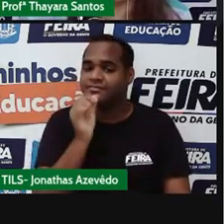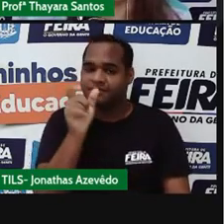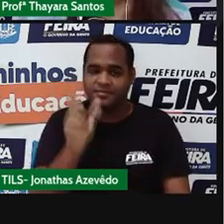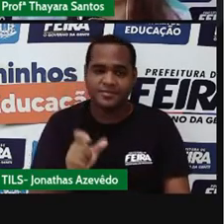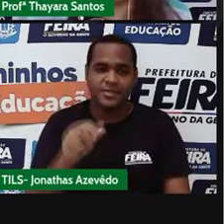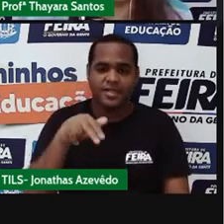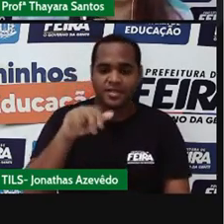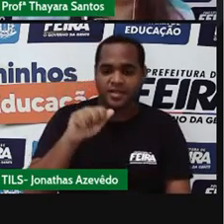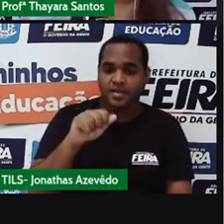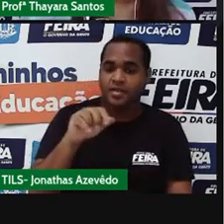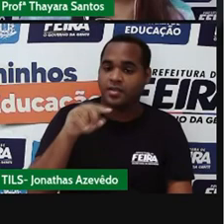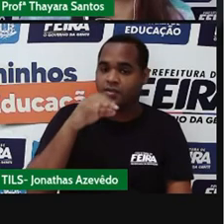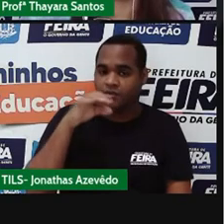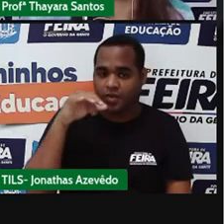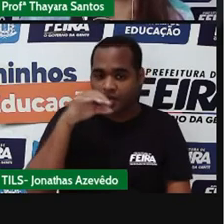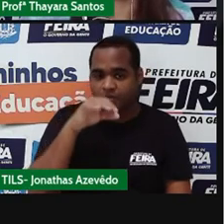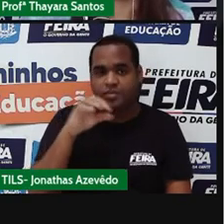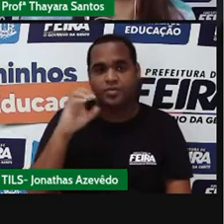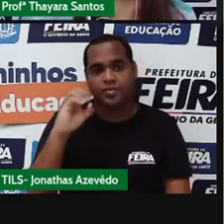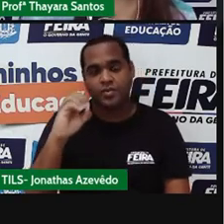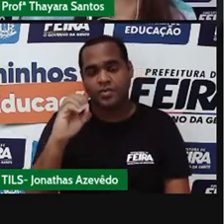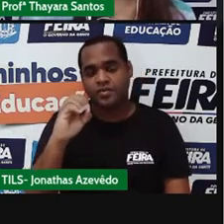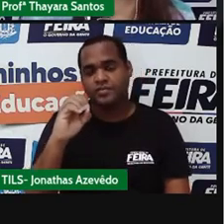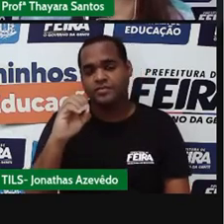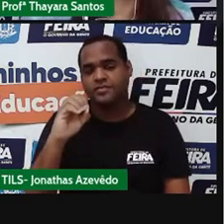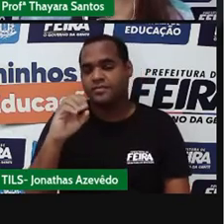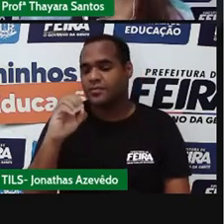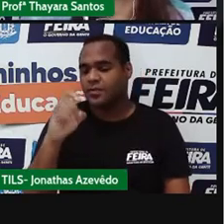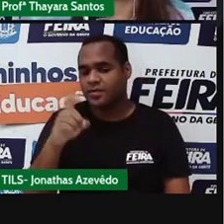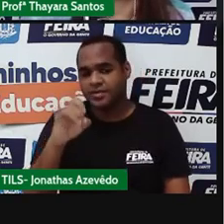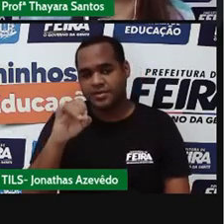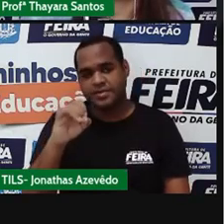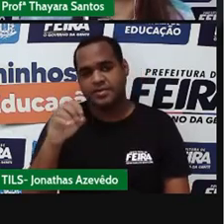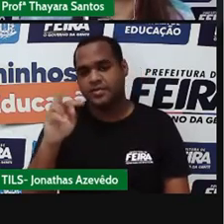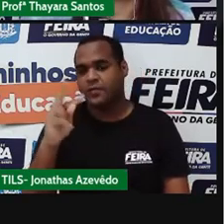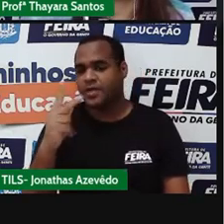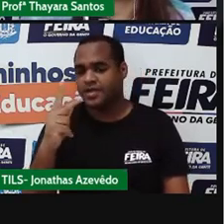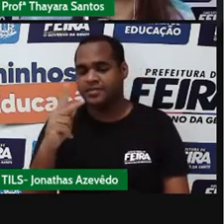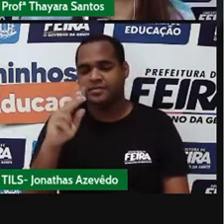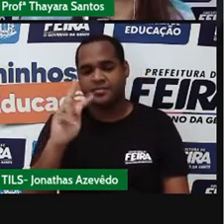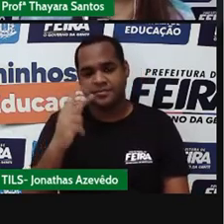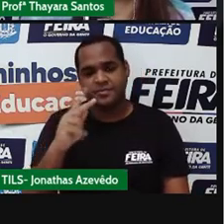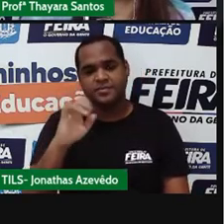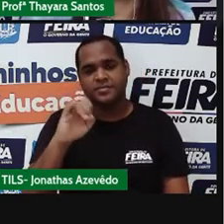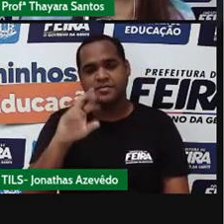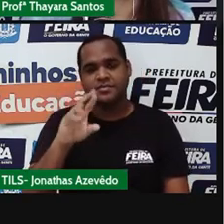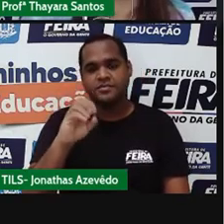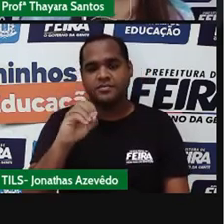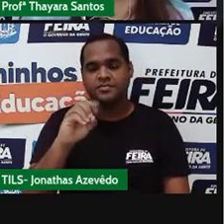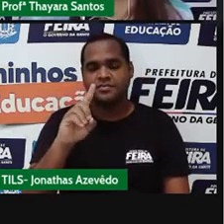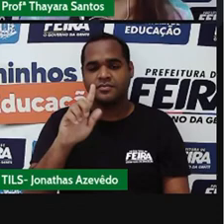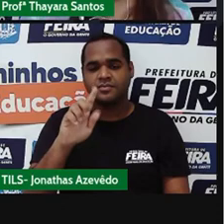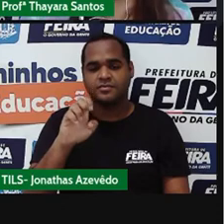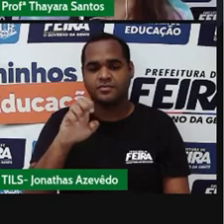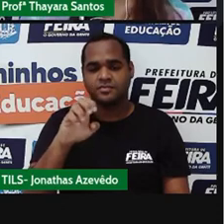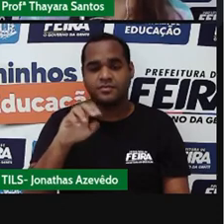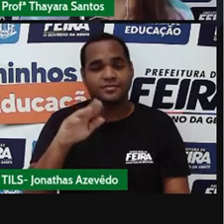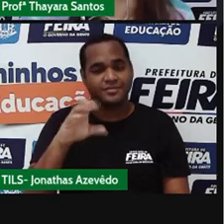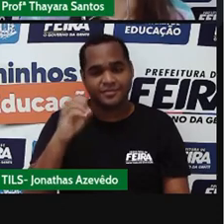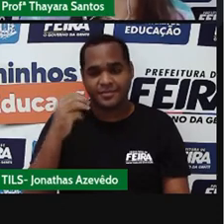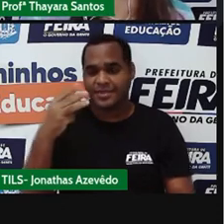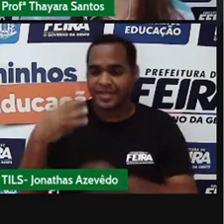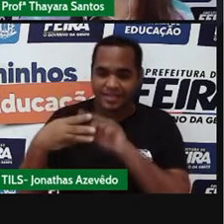o sódio, o O é o oxigênio e o H é o hidrogênio. Então se eu tenho três elementos químicos diferentes,